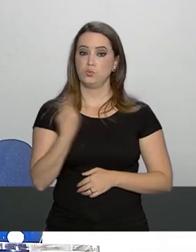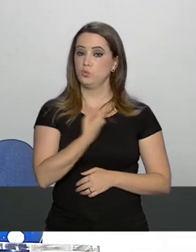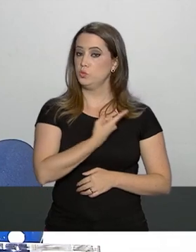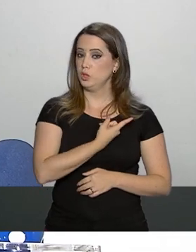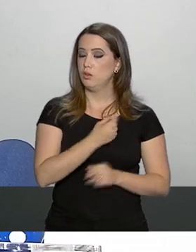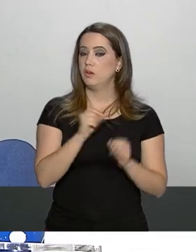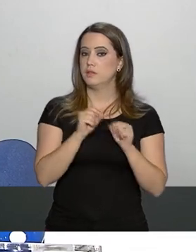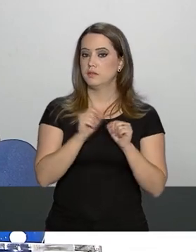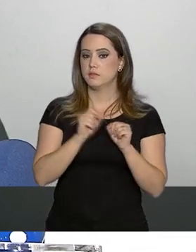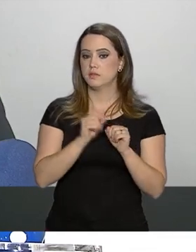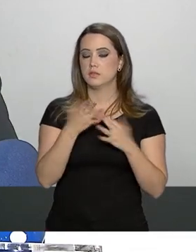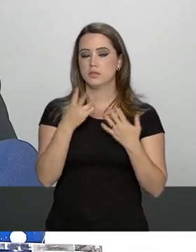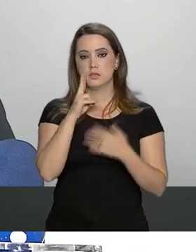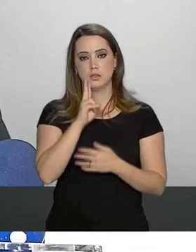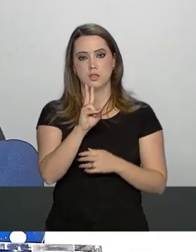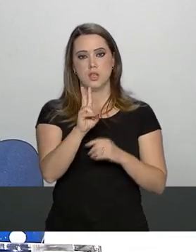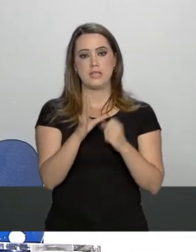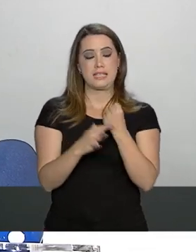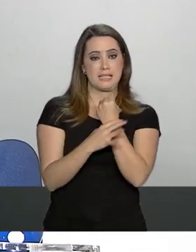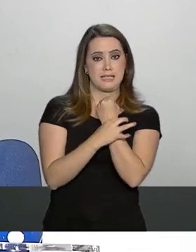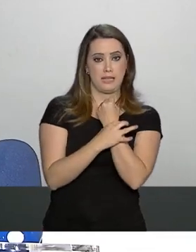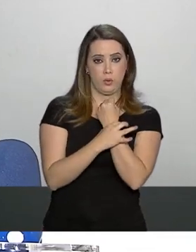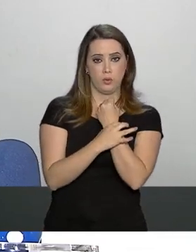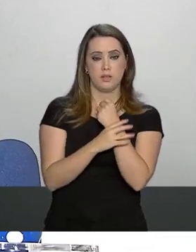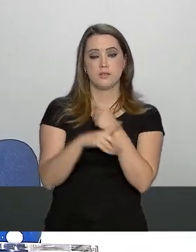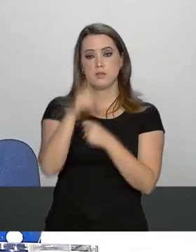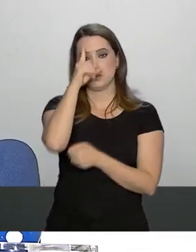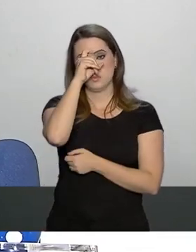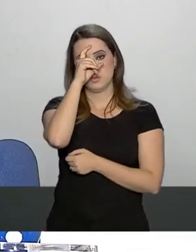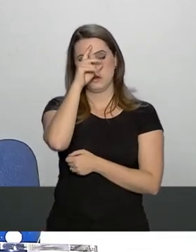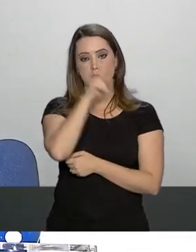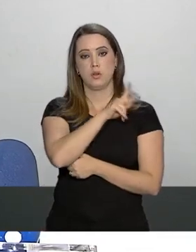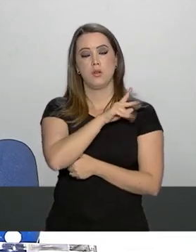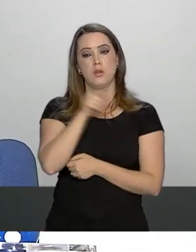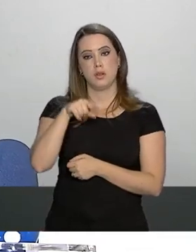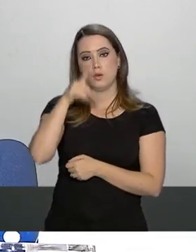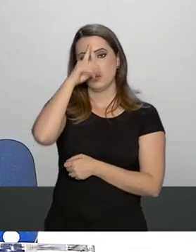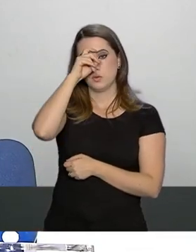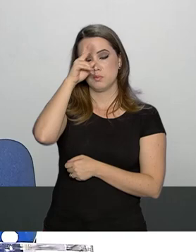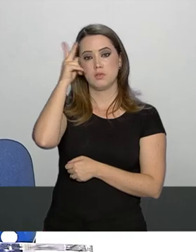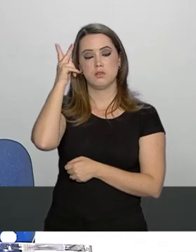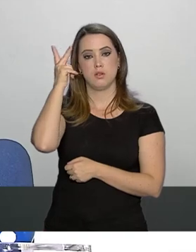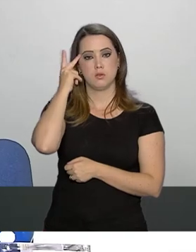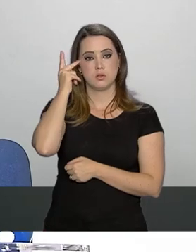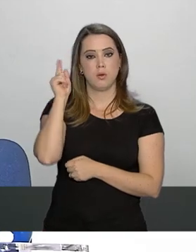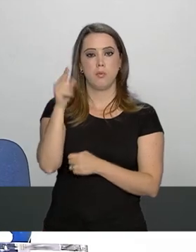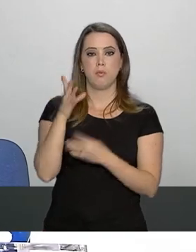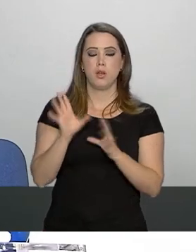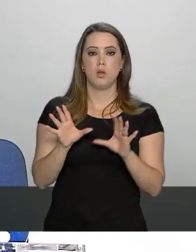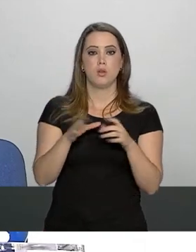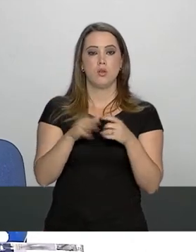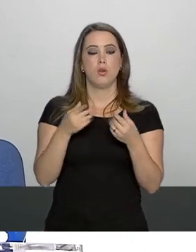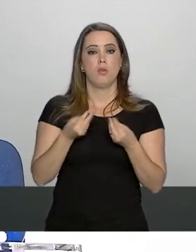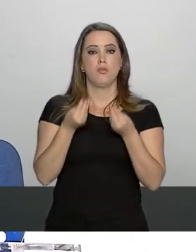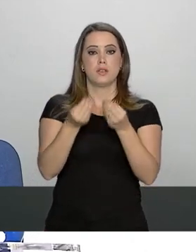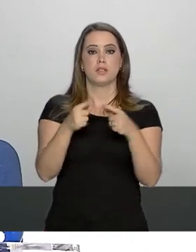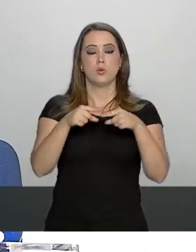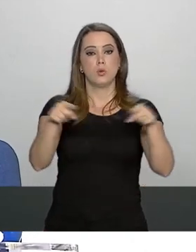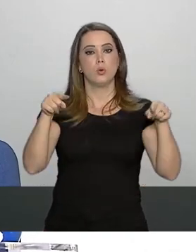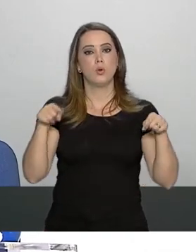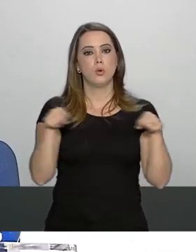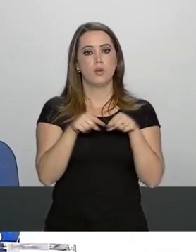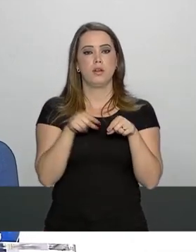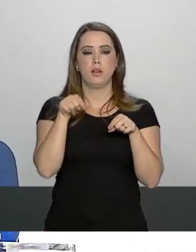reconhecimento sob o ponto de vista de segurança do hospital, o hospital Albert Einstein disponibilizou uma região aqui do hospital